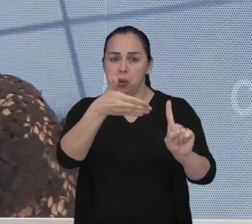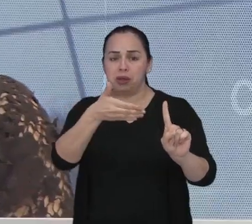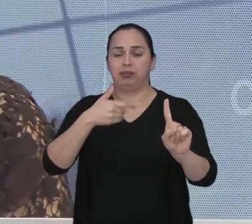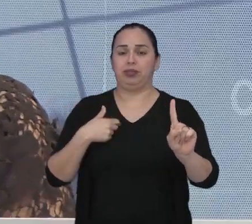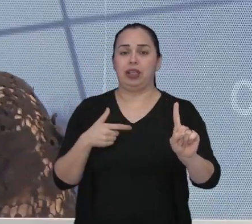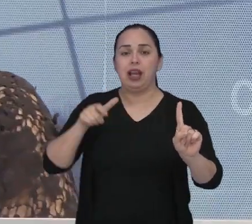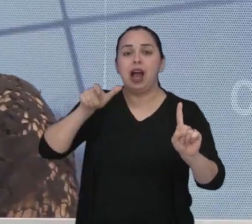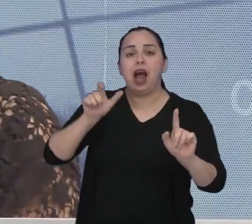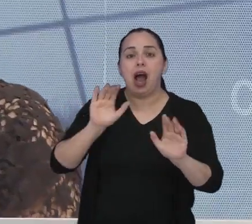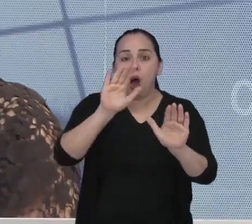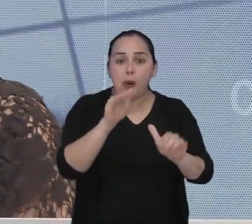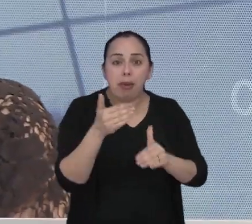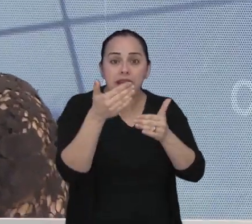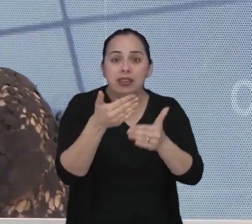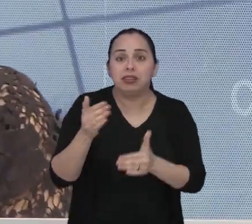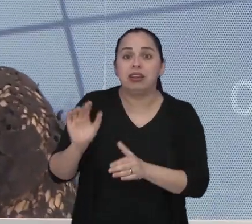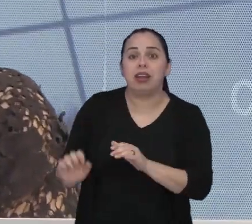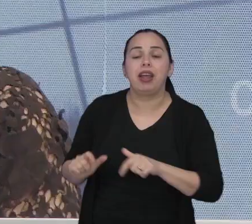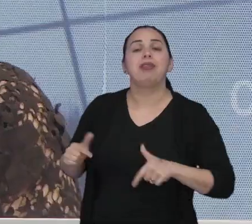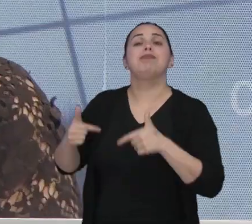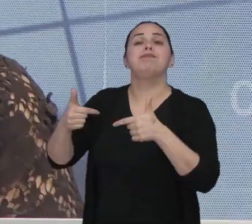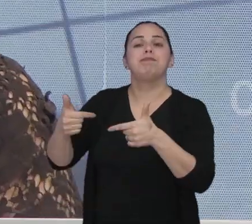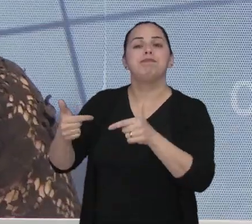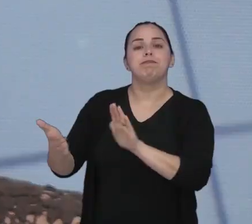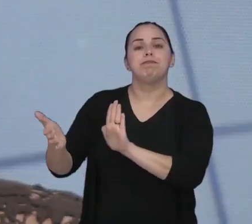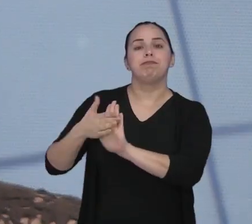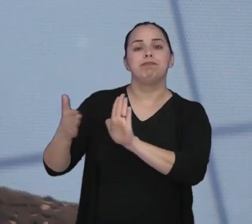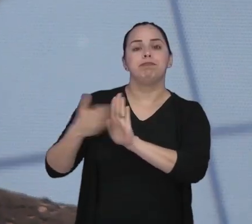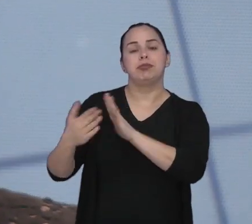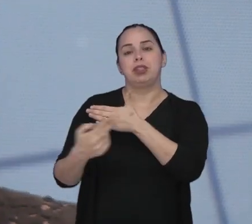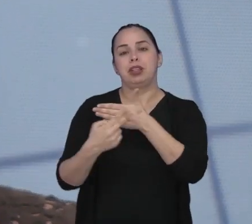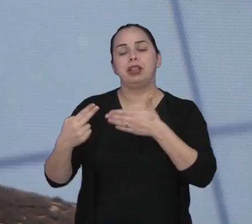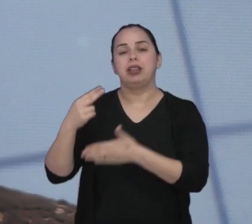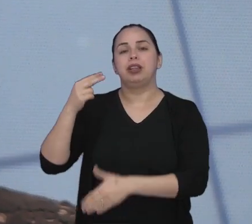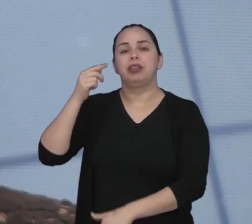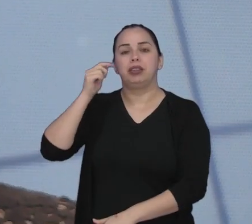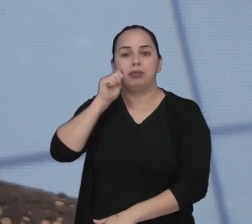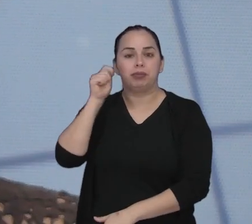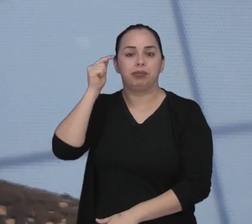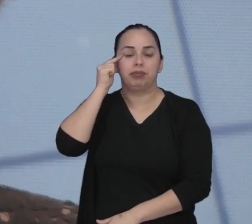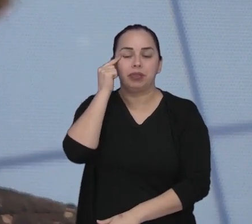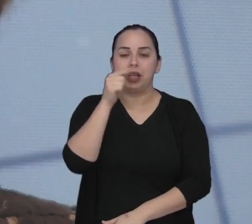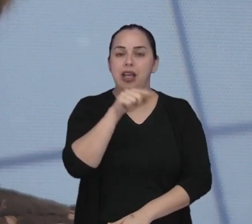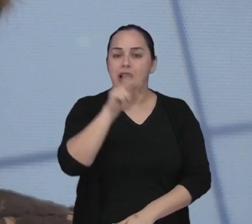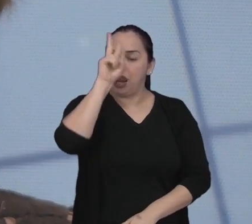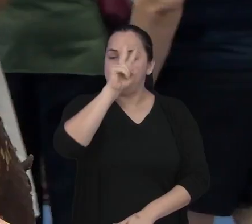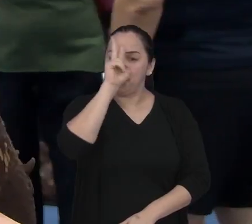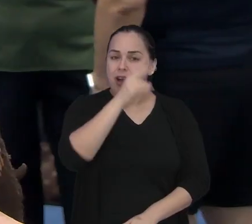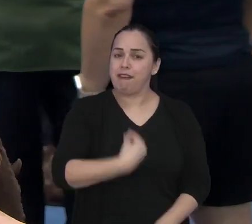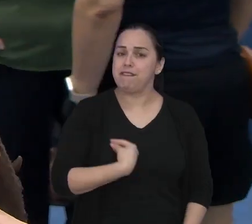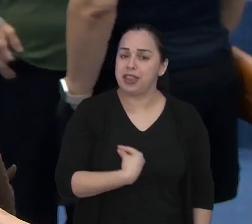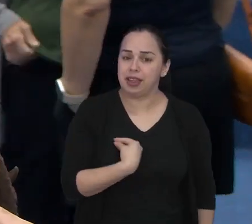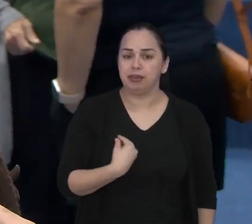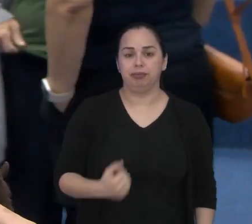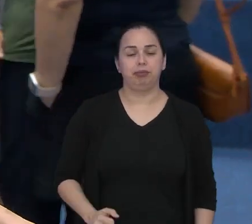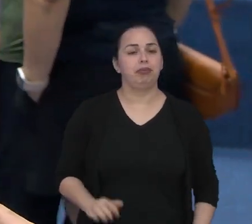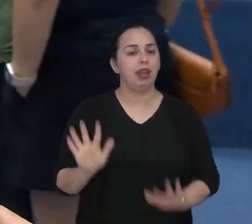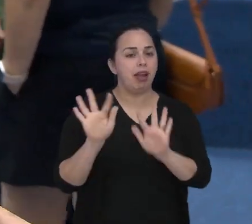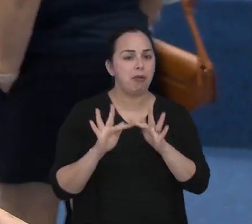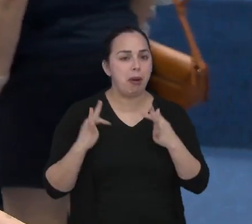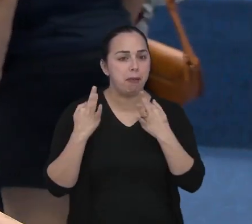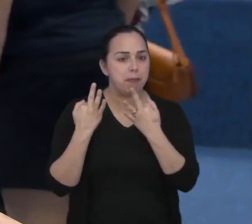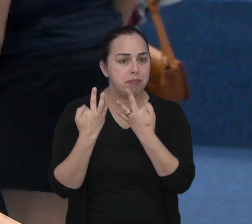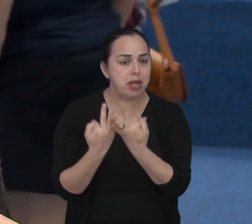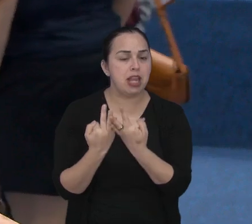A homenagem foi iniciativa da vereadora Amélia Naomi, que ressaltou a trajetória dele na cidade. A família dele